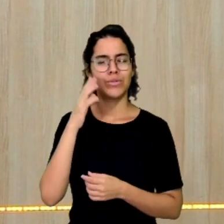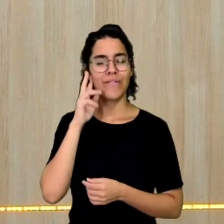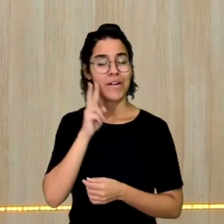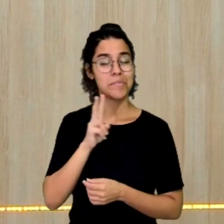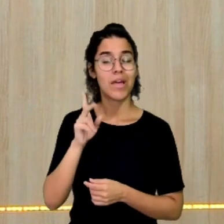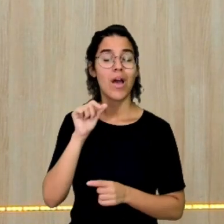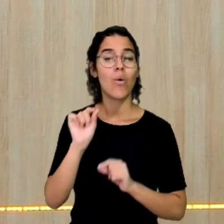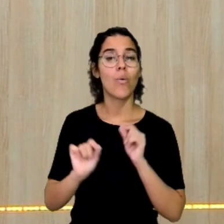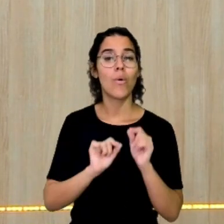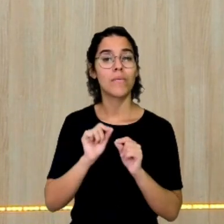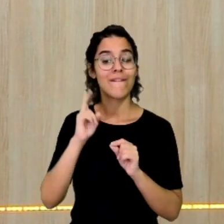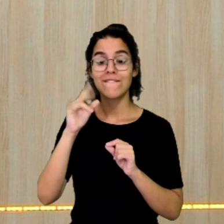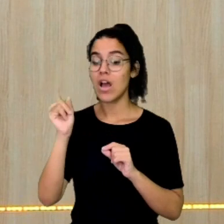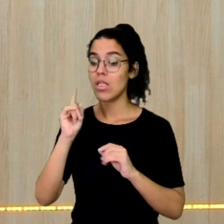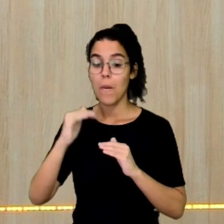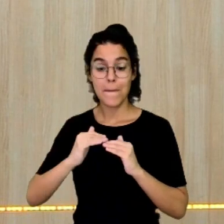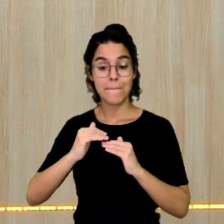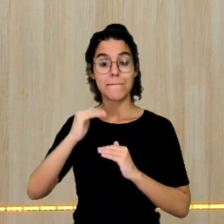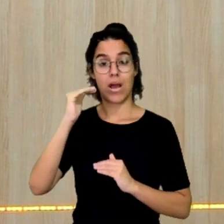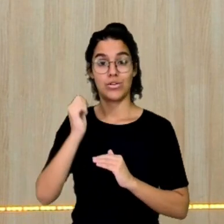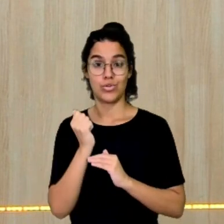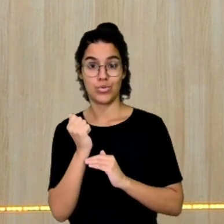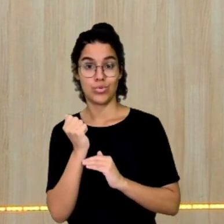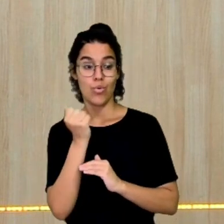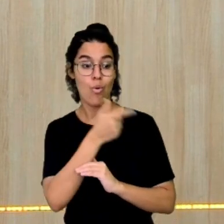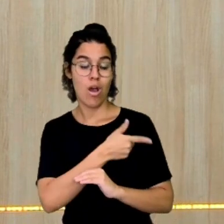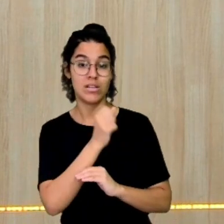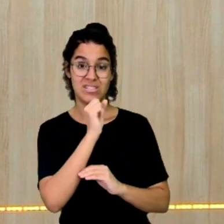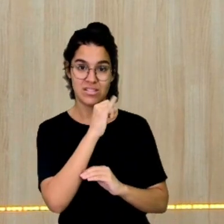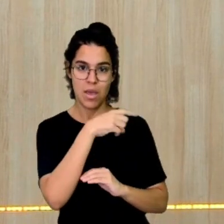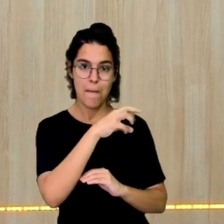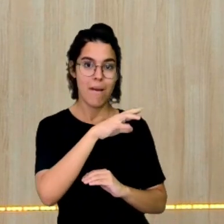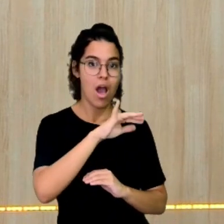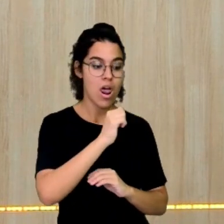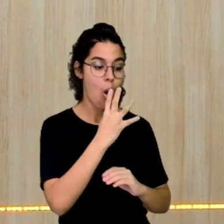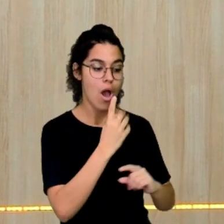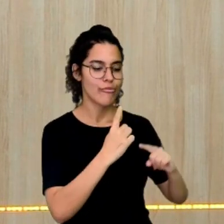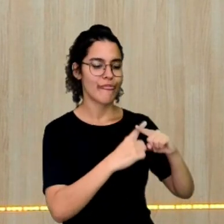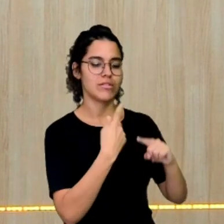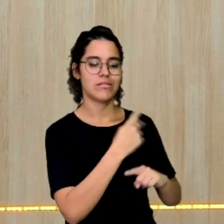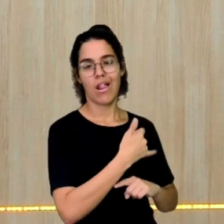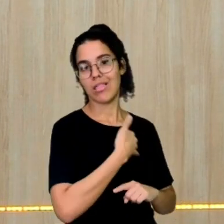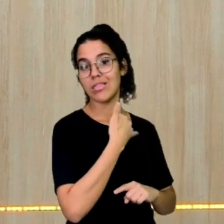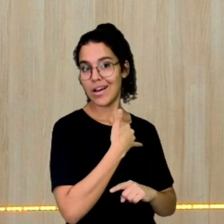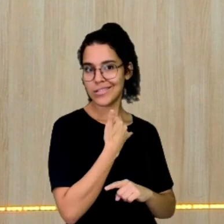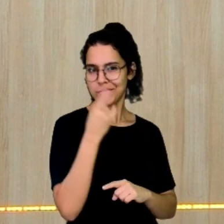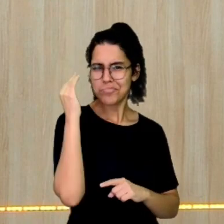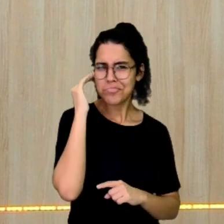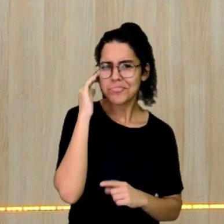ele não vai superar, ou seja, ele não vai passar do quádruplo da idade de Maria. Tranquilo, gente?